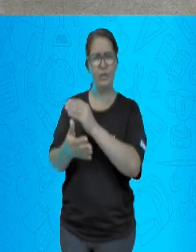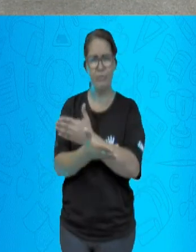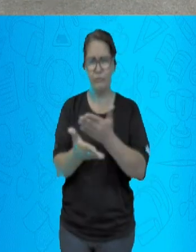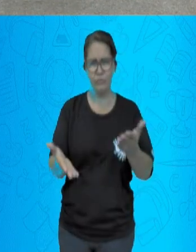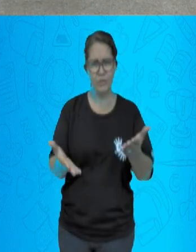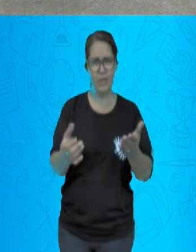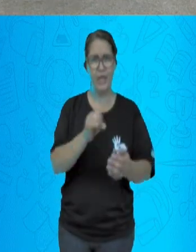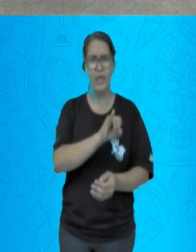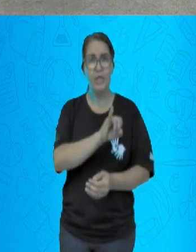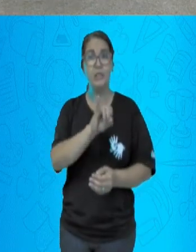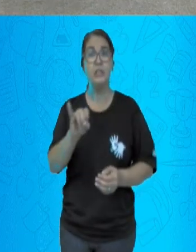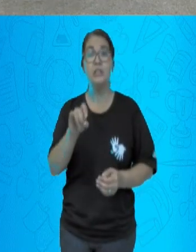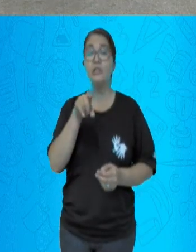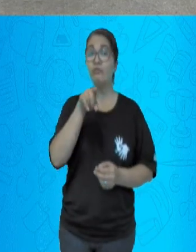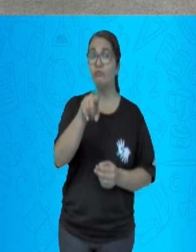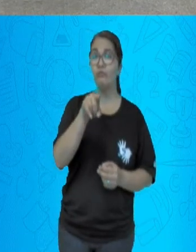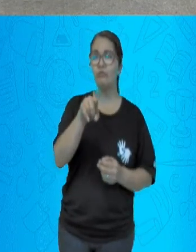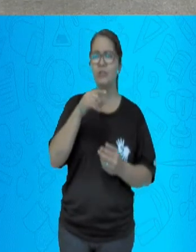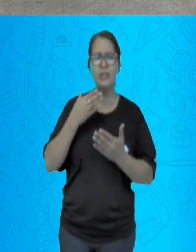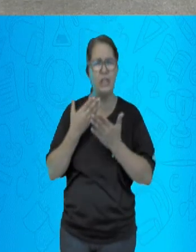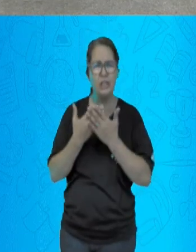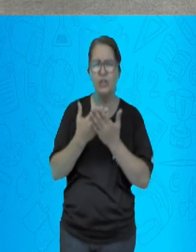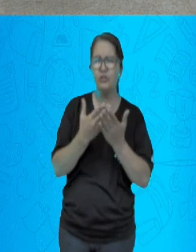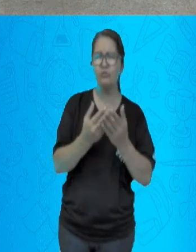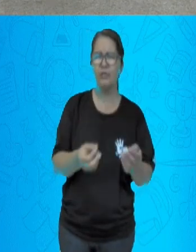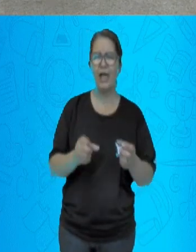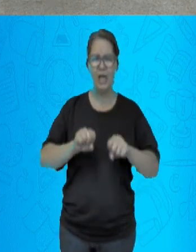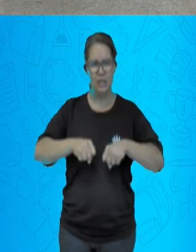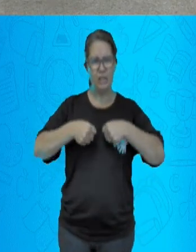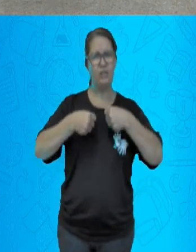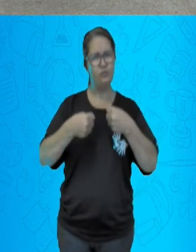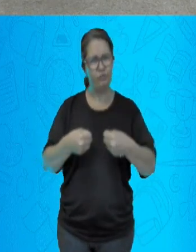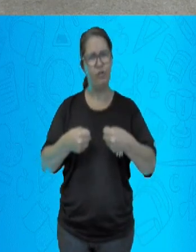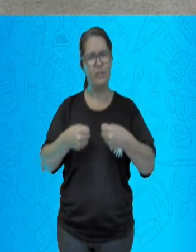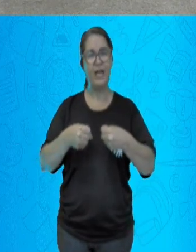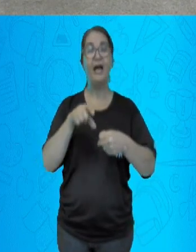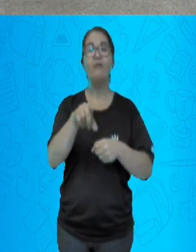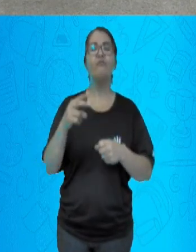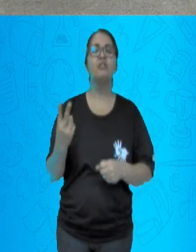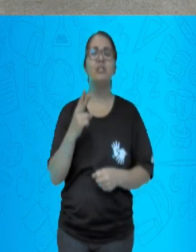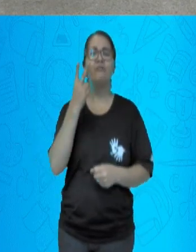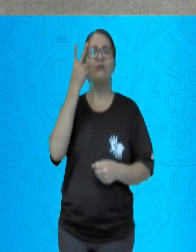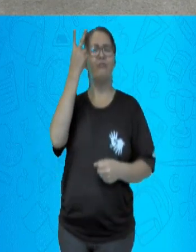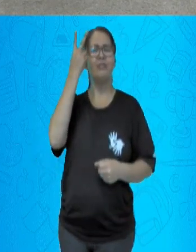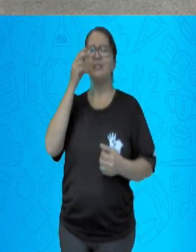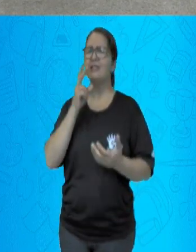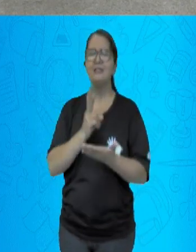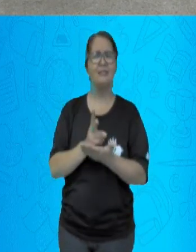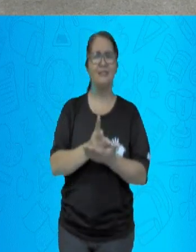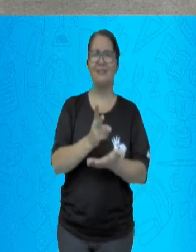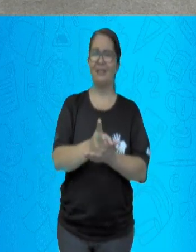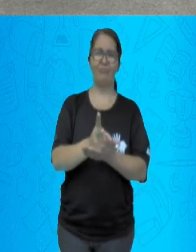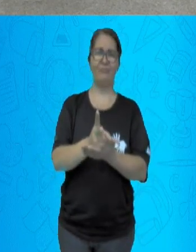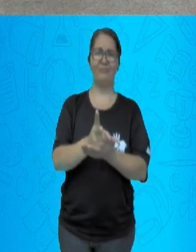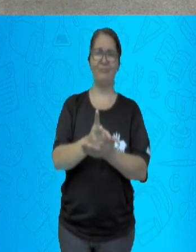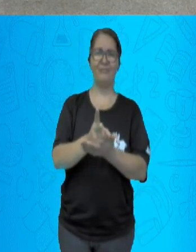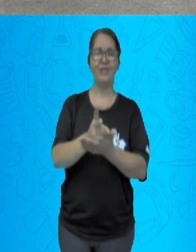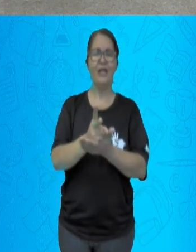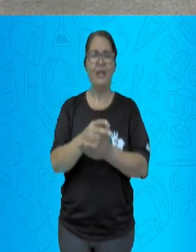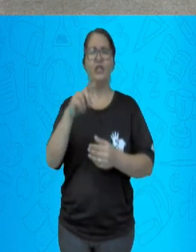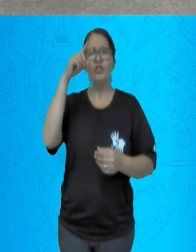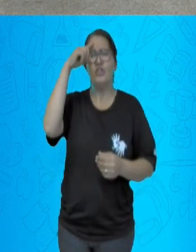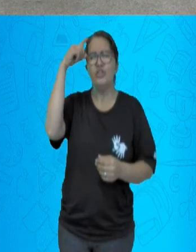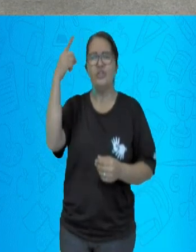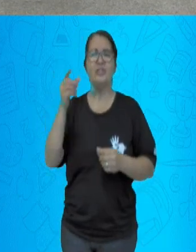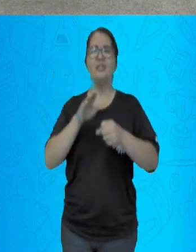compromisso com seus estudos. Sucesso é o acúmulo de pequenos esforços, repetidos dia